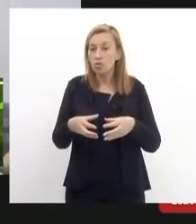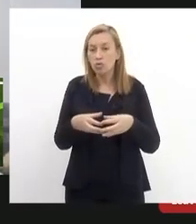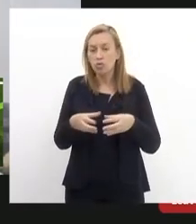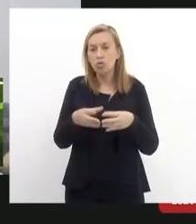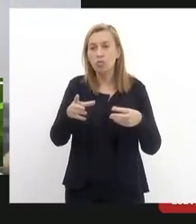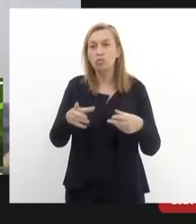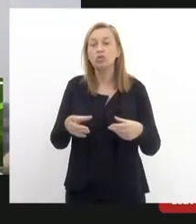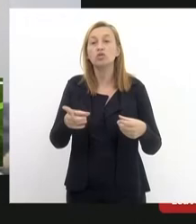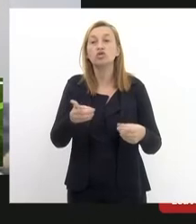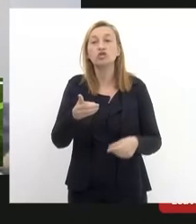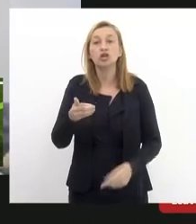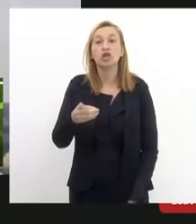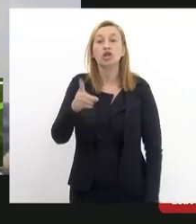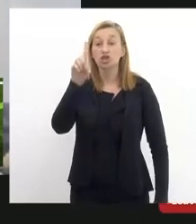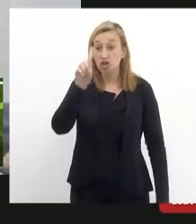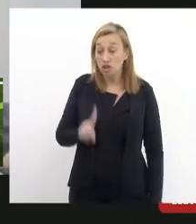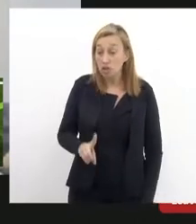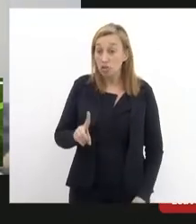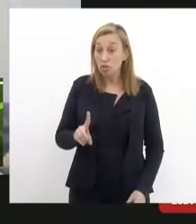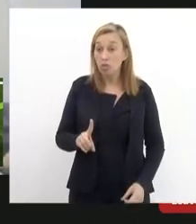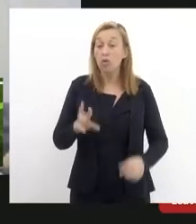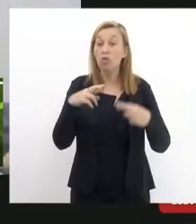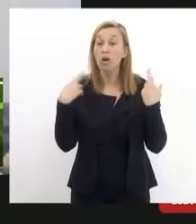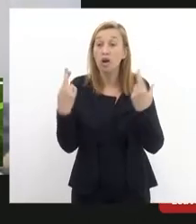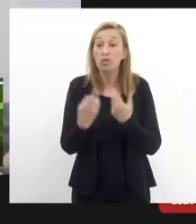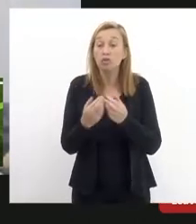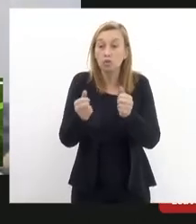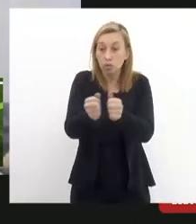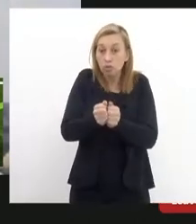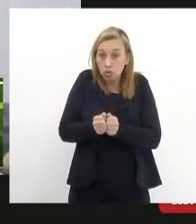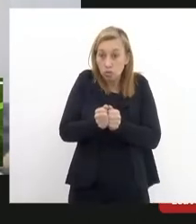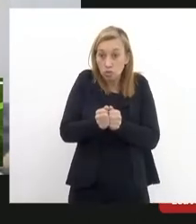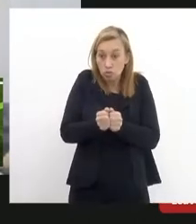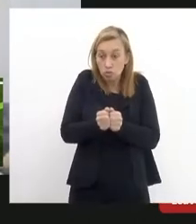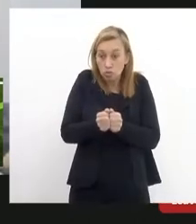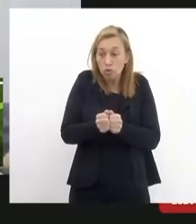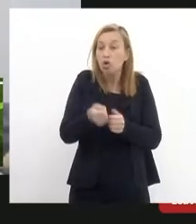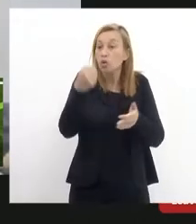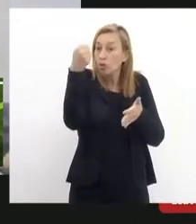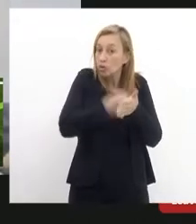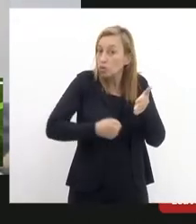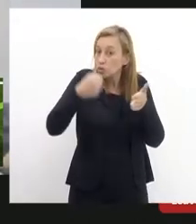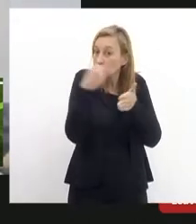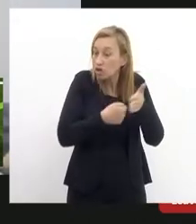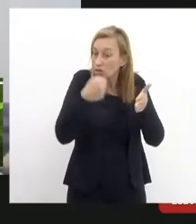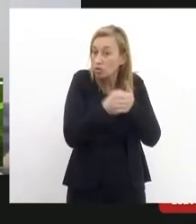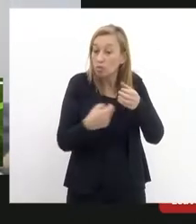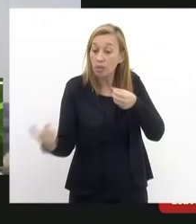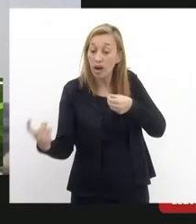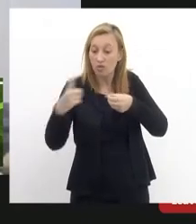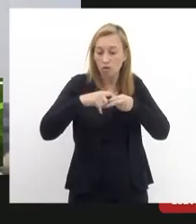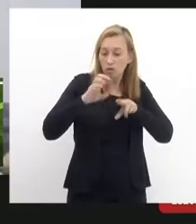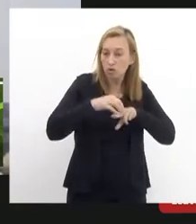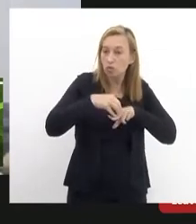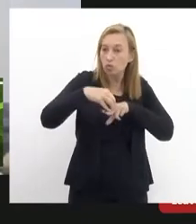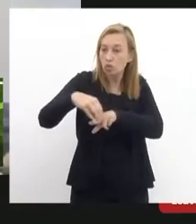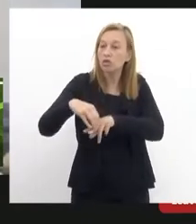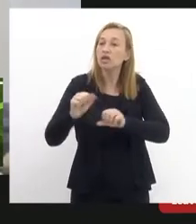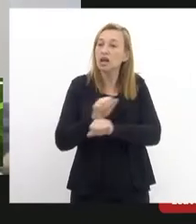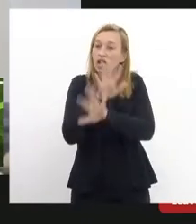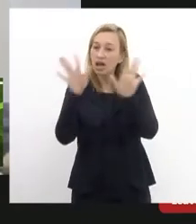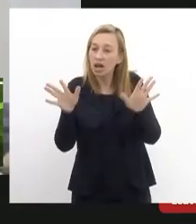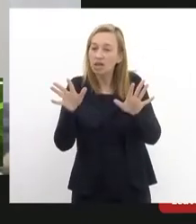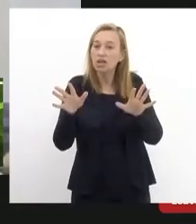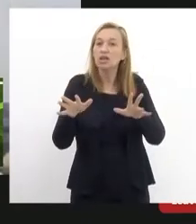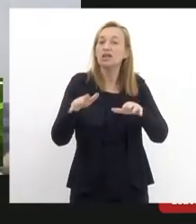André Siciliano e ao Caiado uma reunião conjunta com a MAST com os lutadores pela volta do bonde e claro com a Secretaria